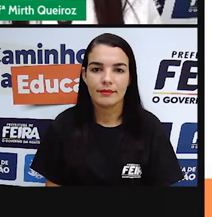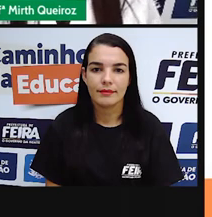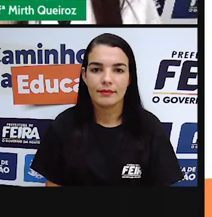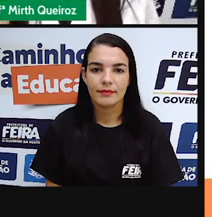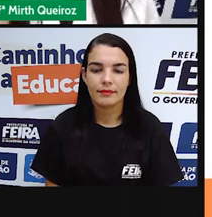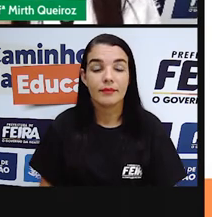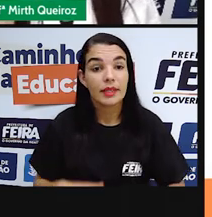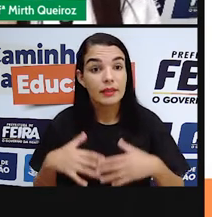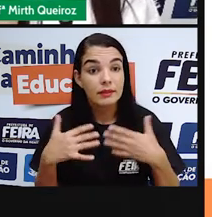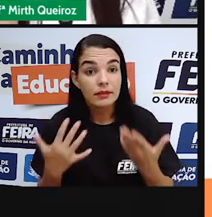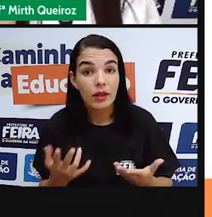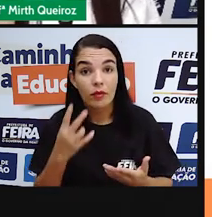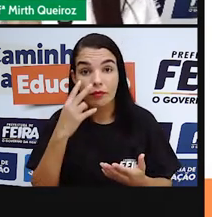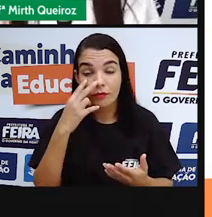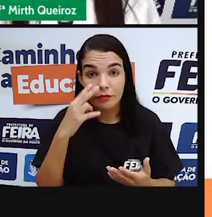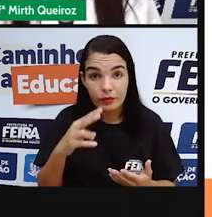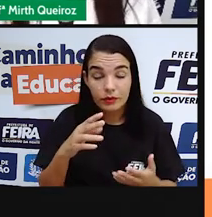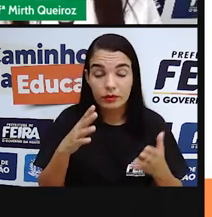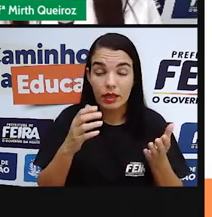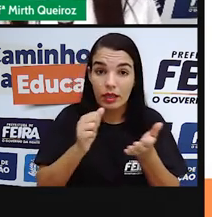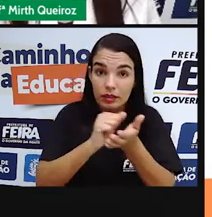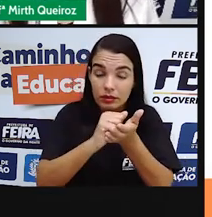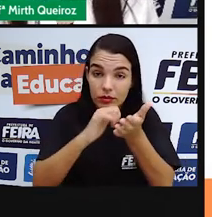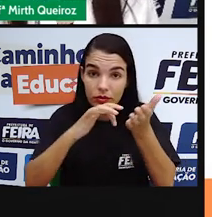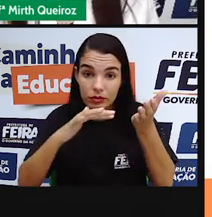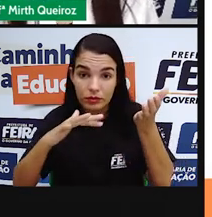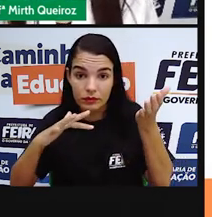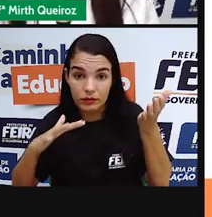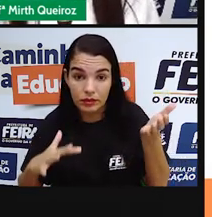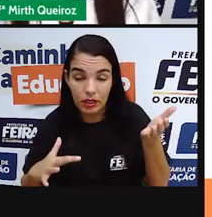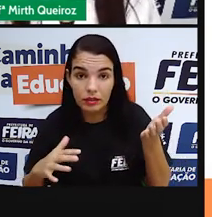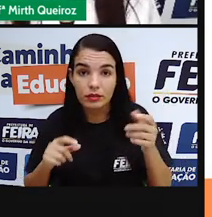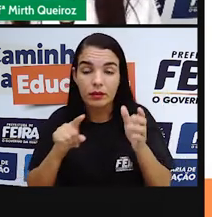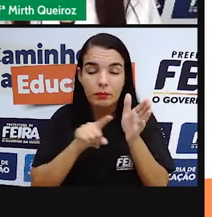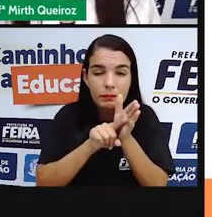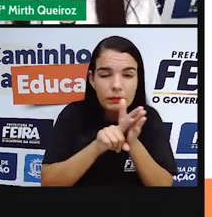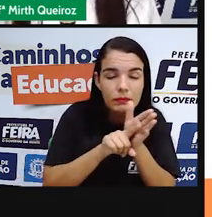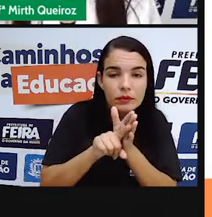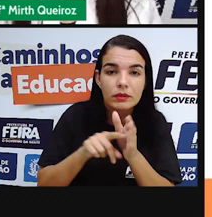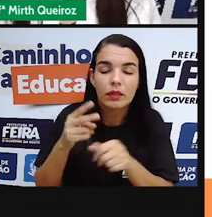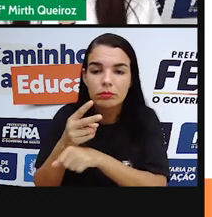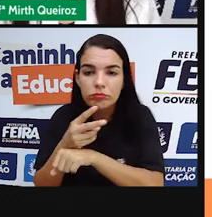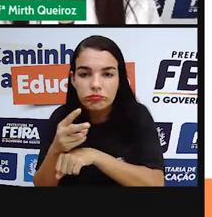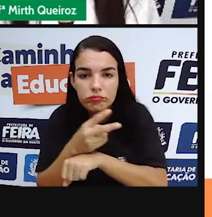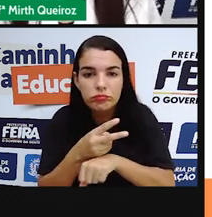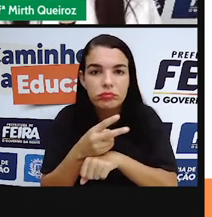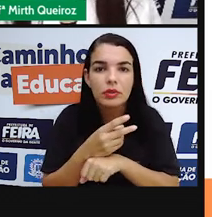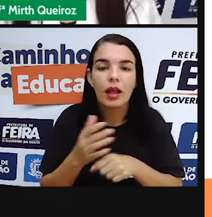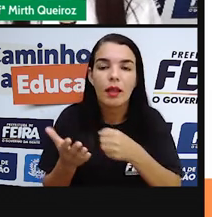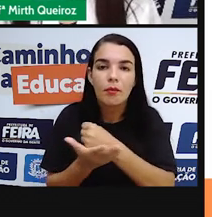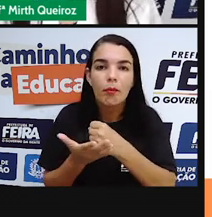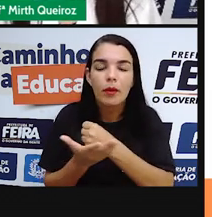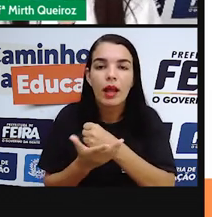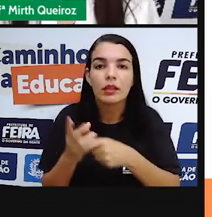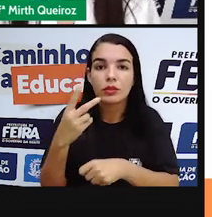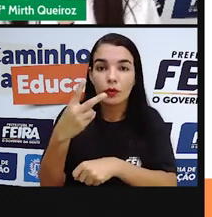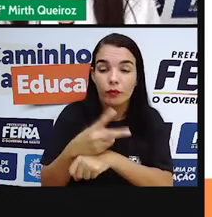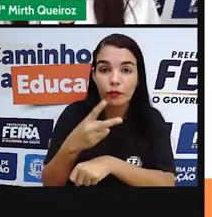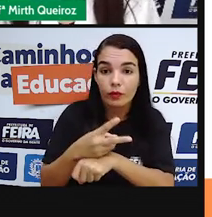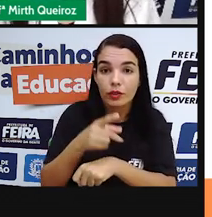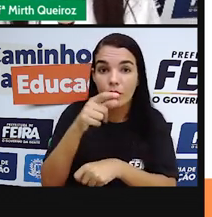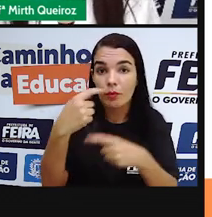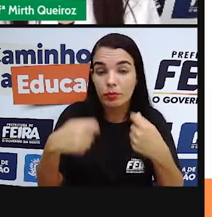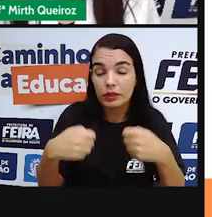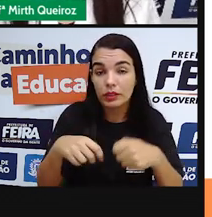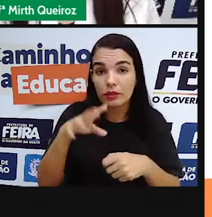Bom, vocês então vão fazer suas pesquisas com base nesse vídeo, já deu para vocês entenderem um